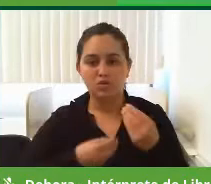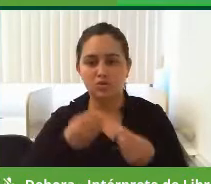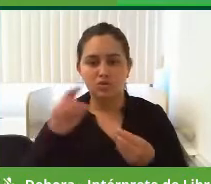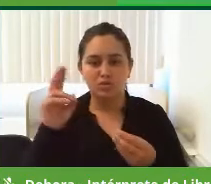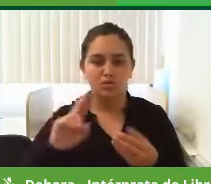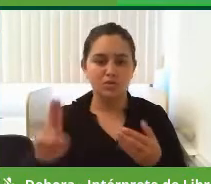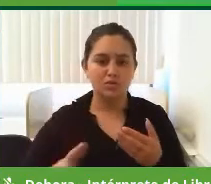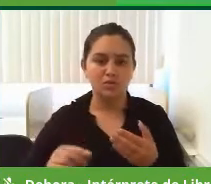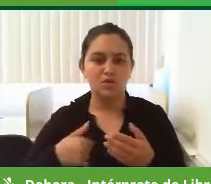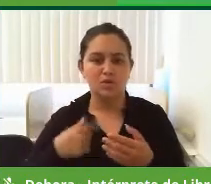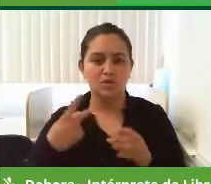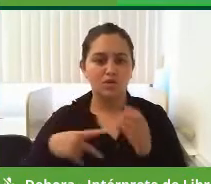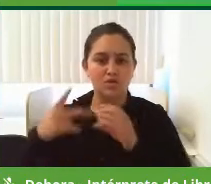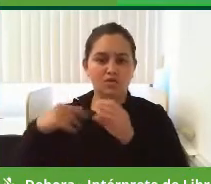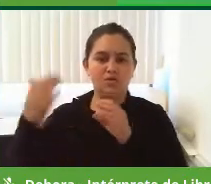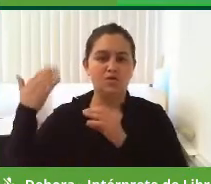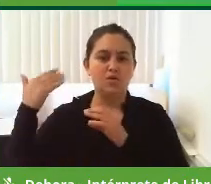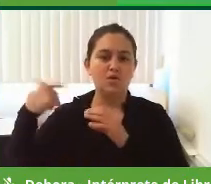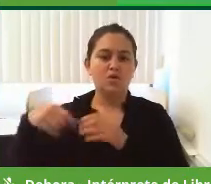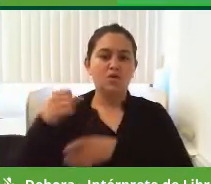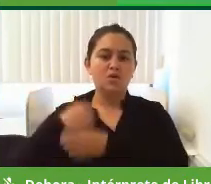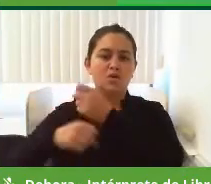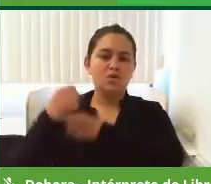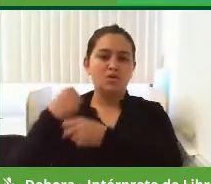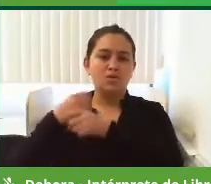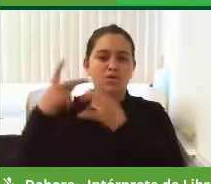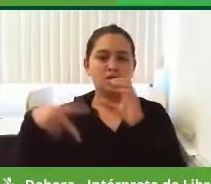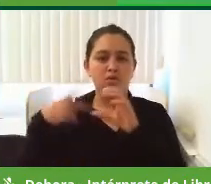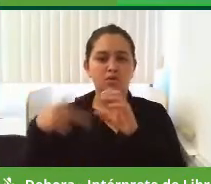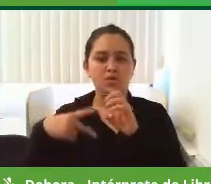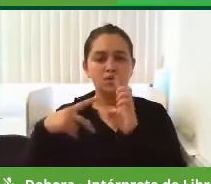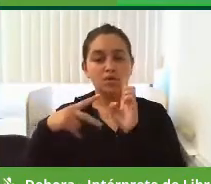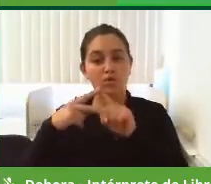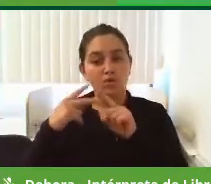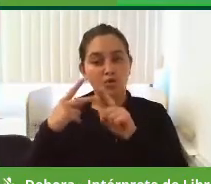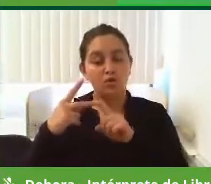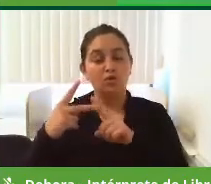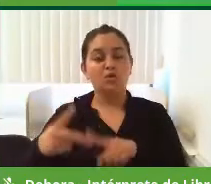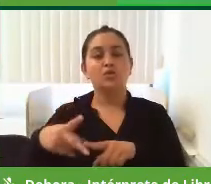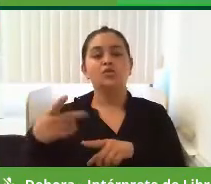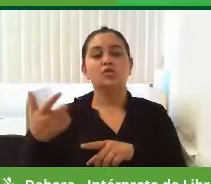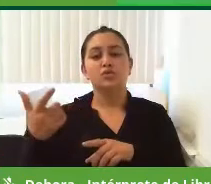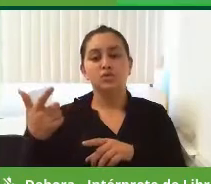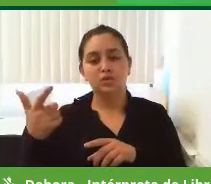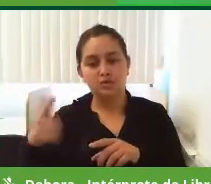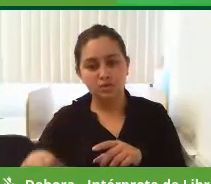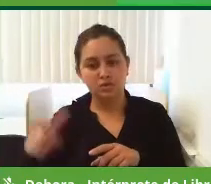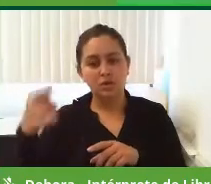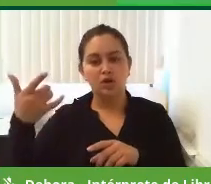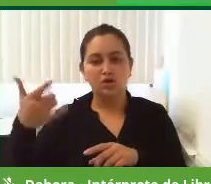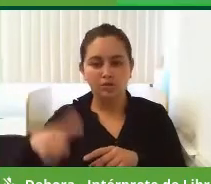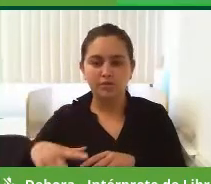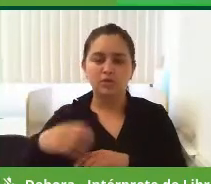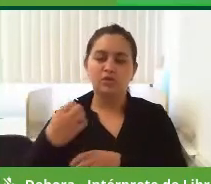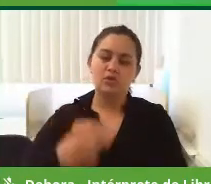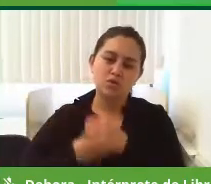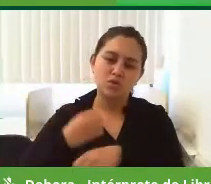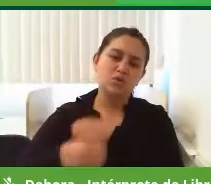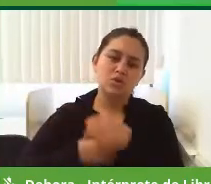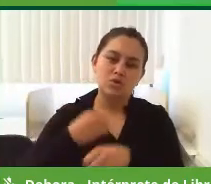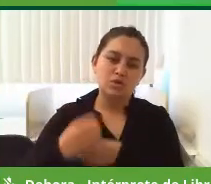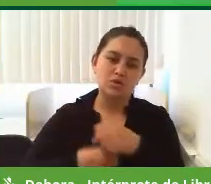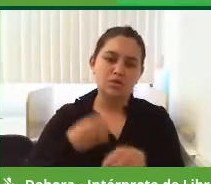eu, quando o vereador, que eu era vereador por dois mandatos, quando vinham os programas que eram mandados pela